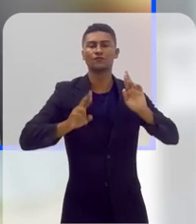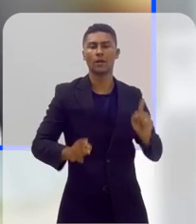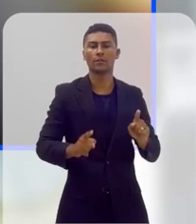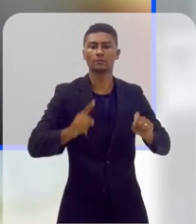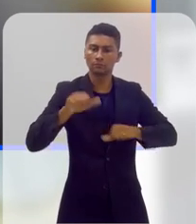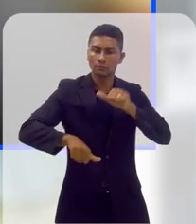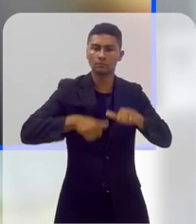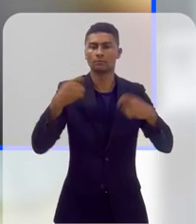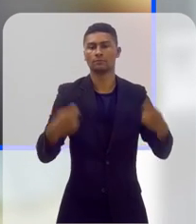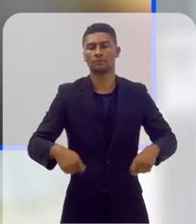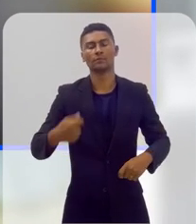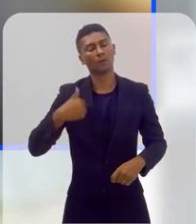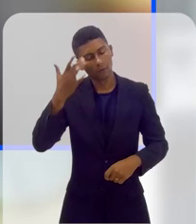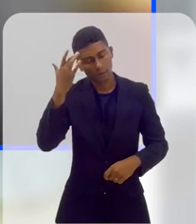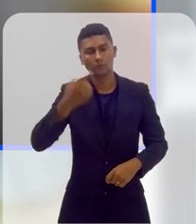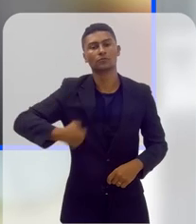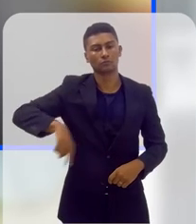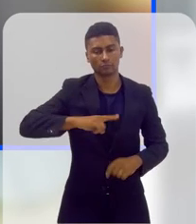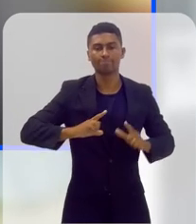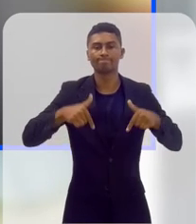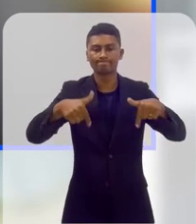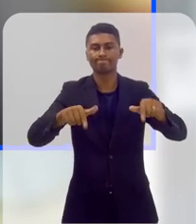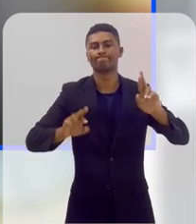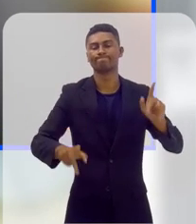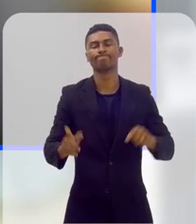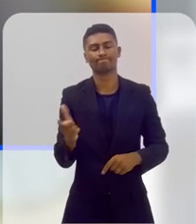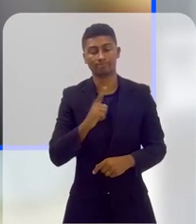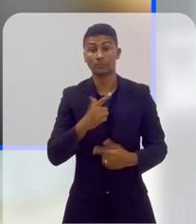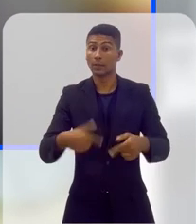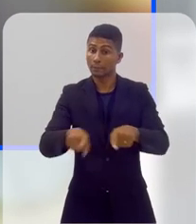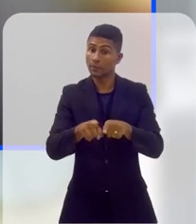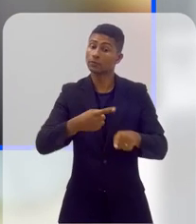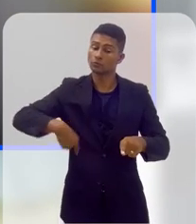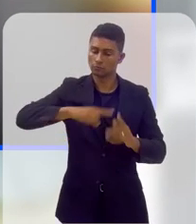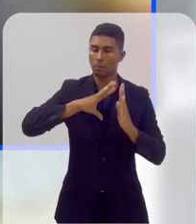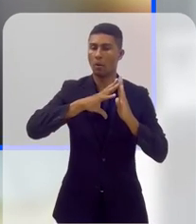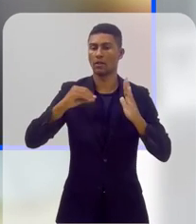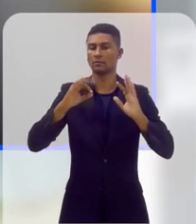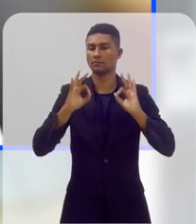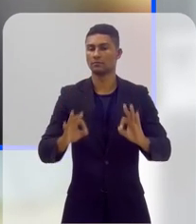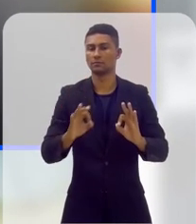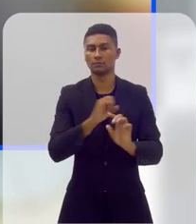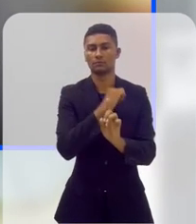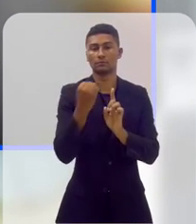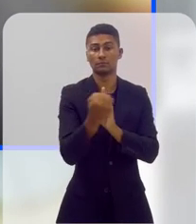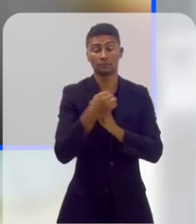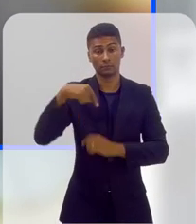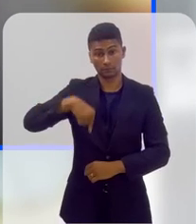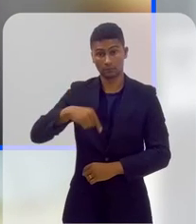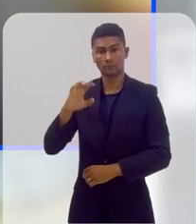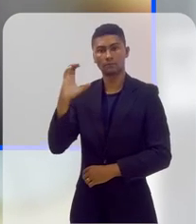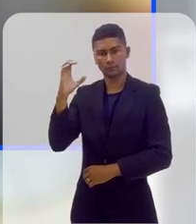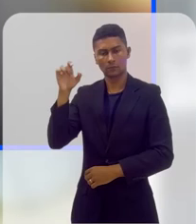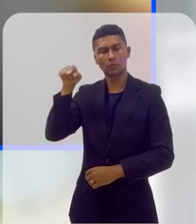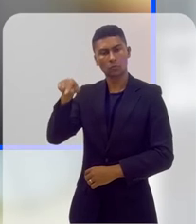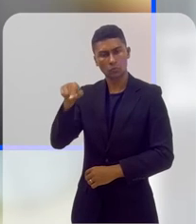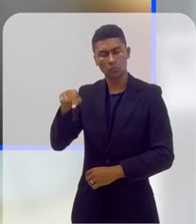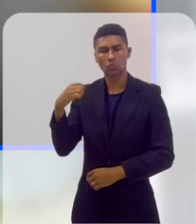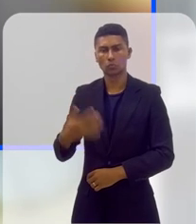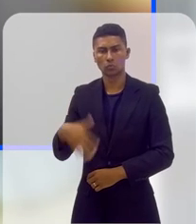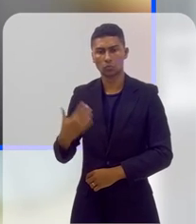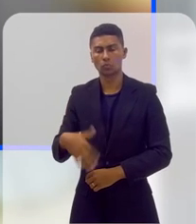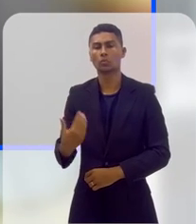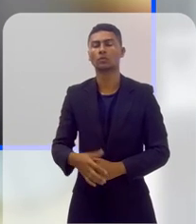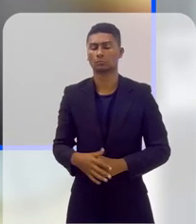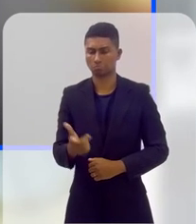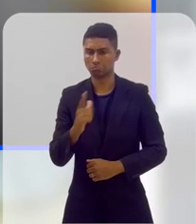Niterói tem uma particularidade dentro do nosso universo e também a faculdade de Direito, ela está se colocando também como um diferencial